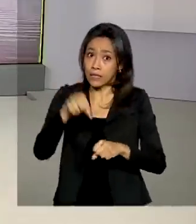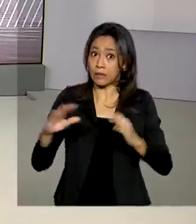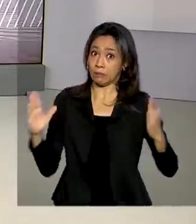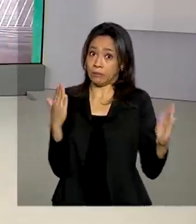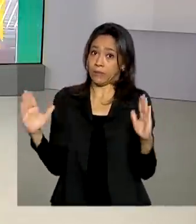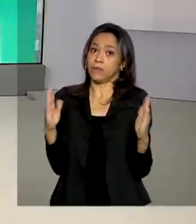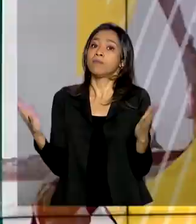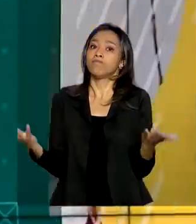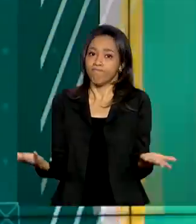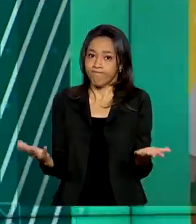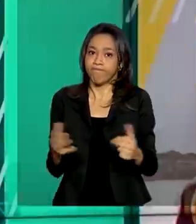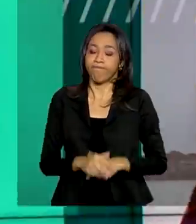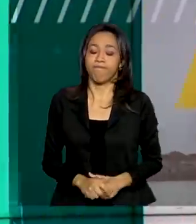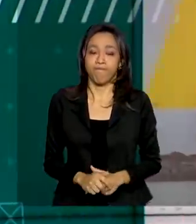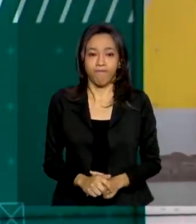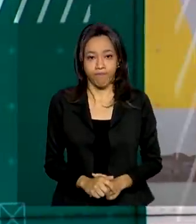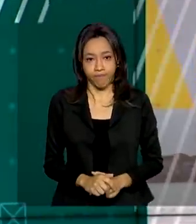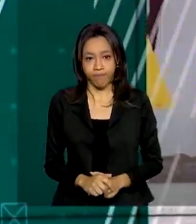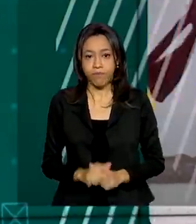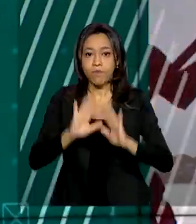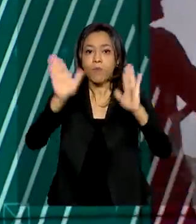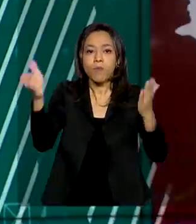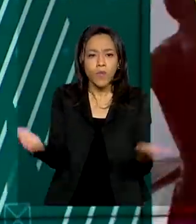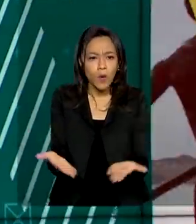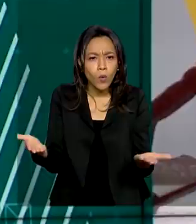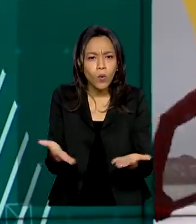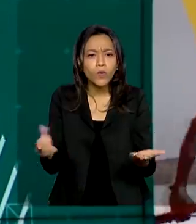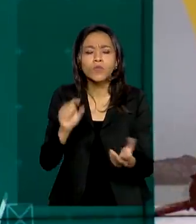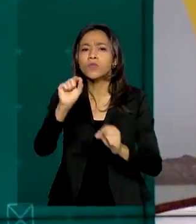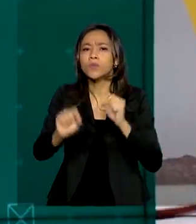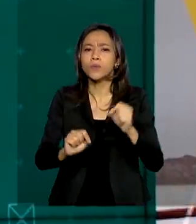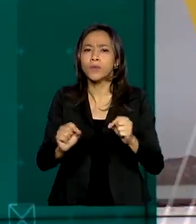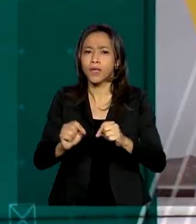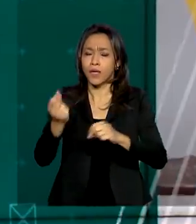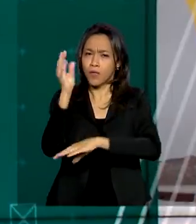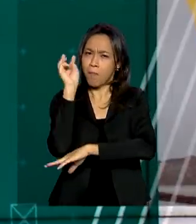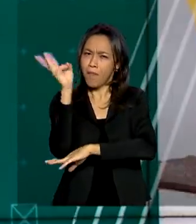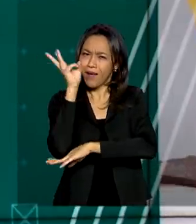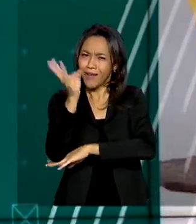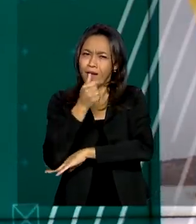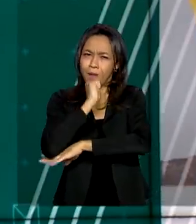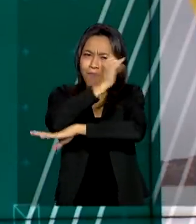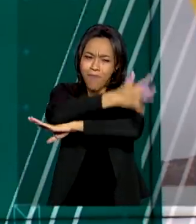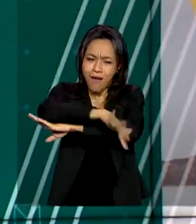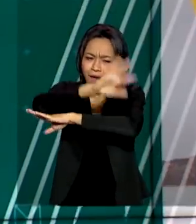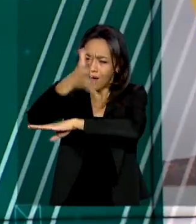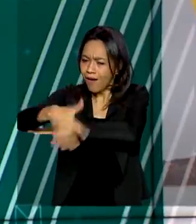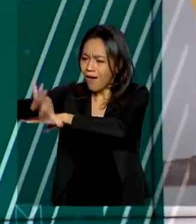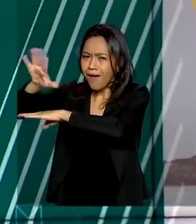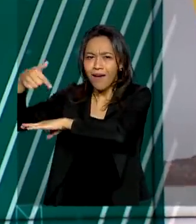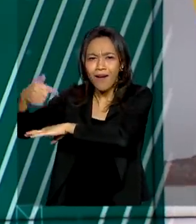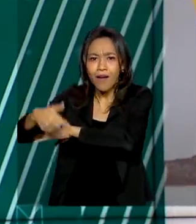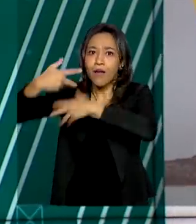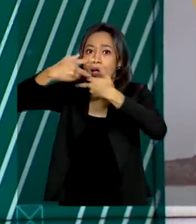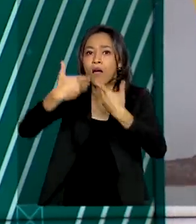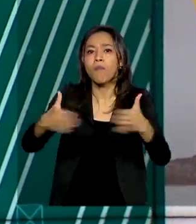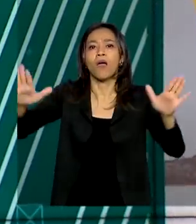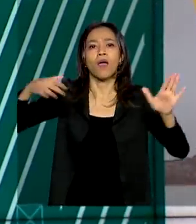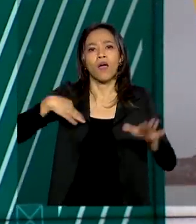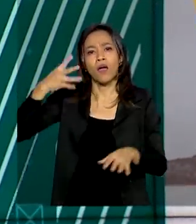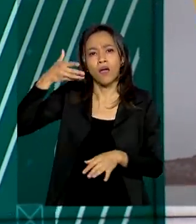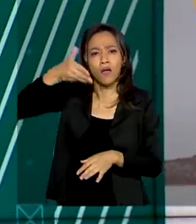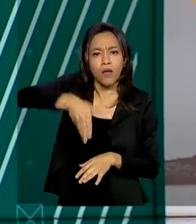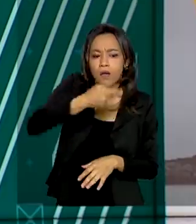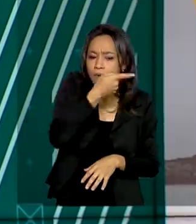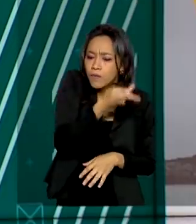emergência. A partir de hoje, o Parque Nacional dos Lençóis Maranhenses será reaberto para visitação pública.